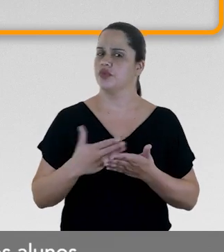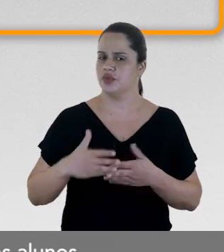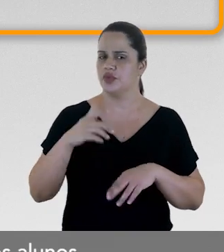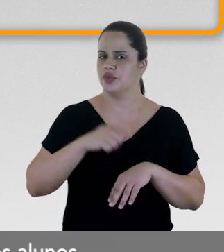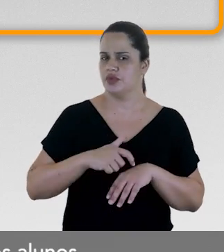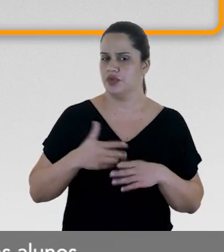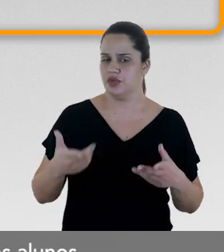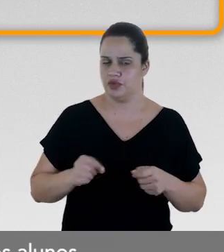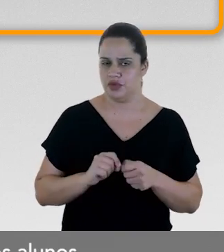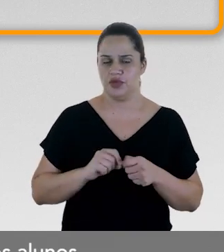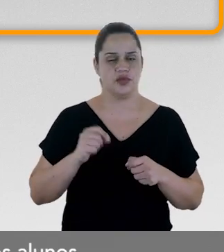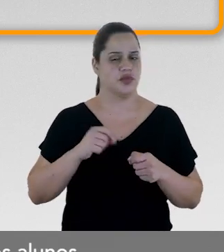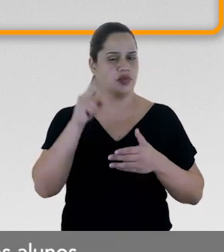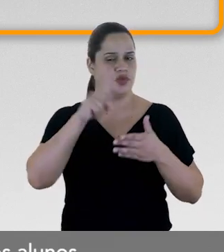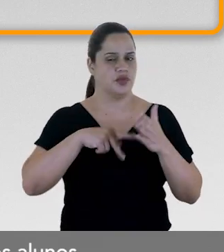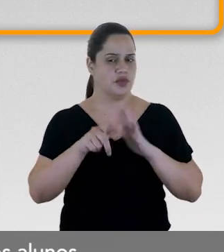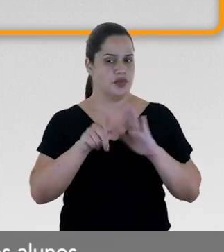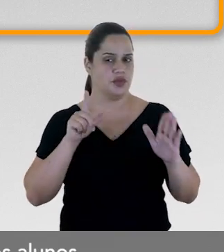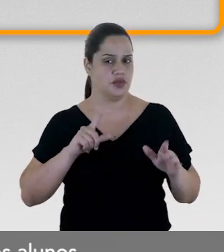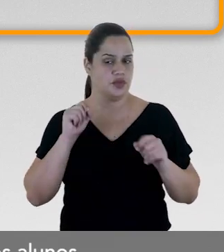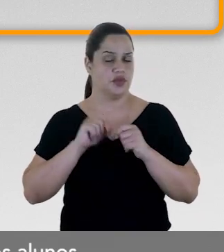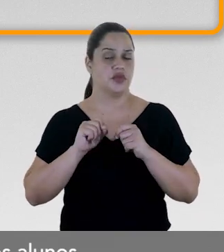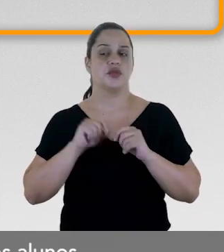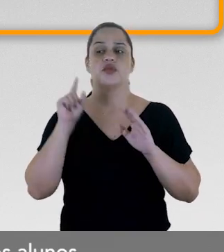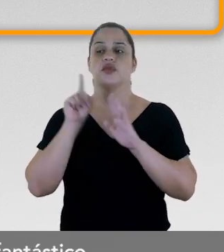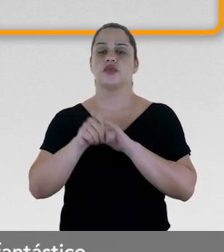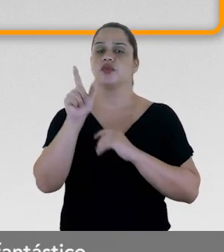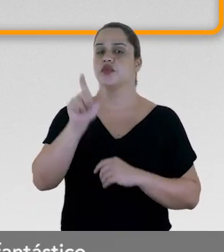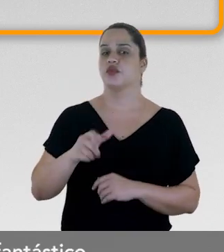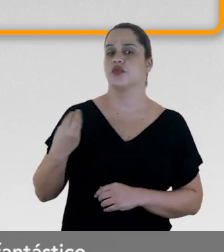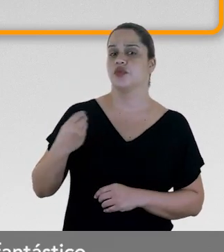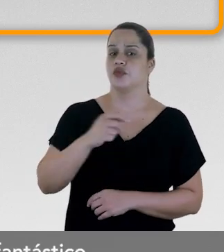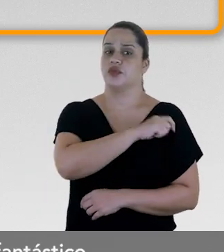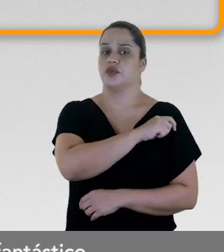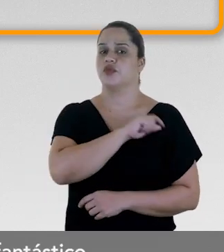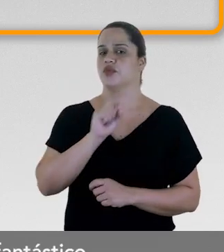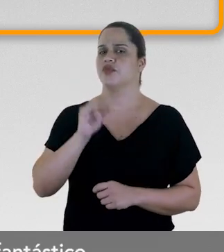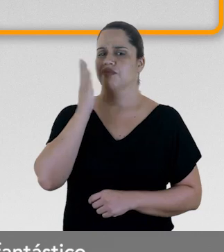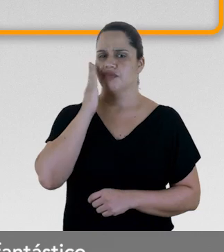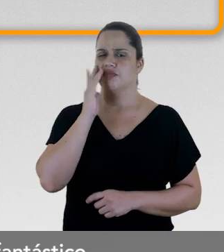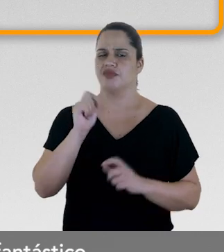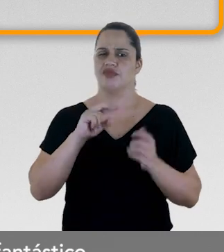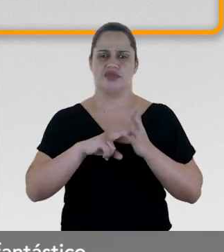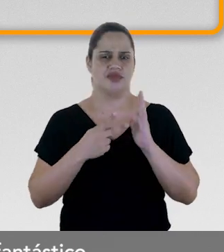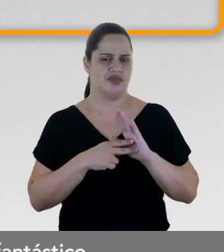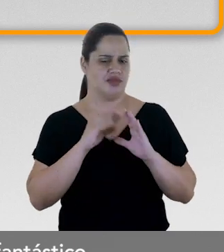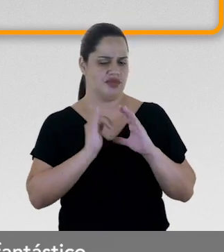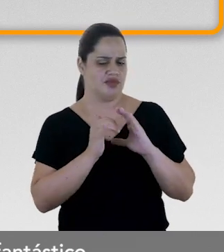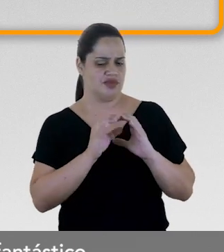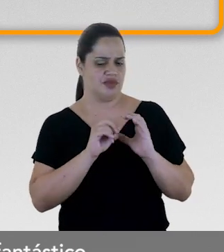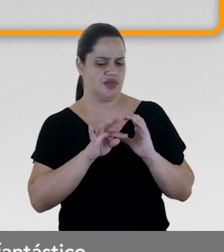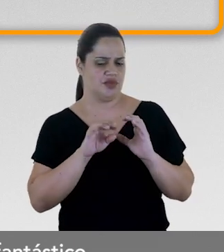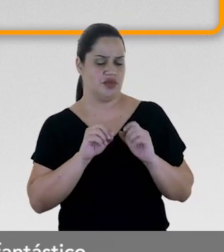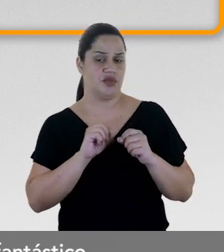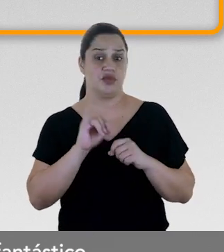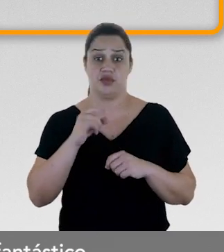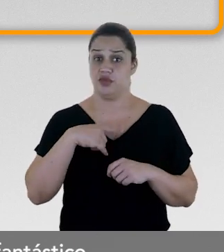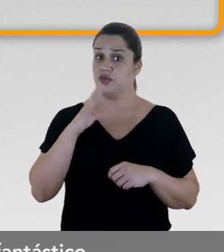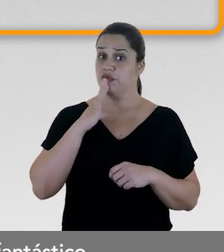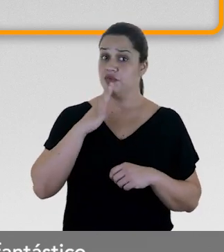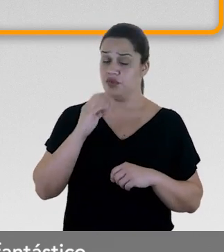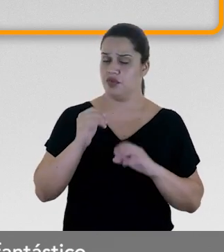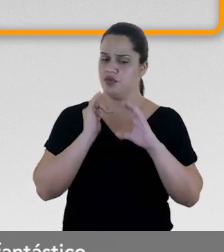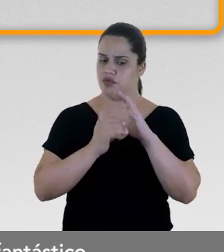momento de pré-leitura perguntando aos alunos se sabem o que é um conto e se conhecem o conto